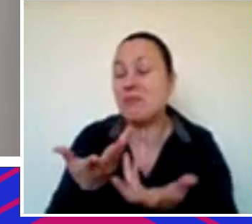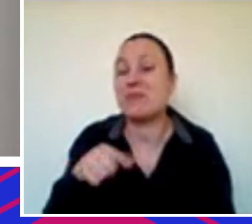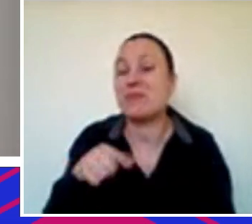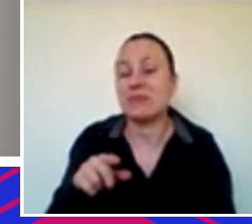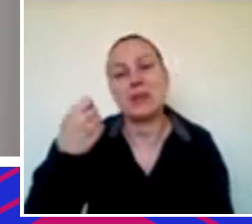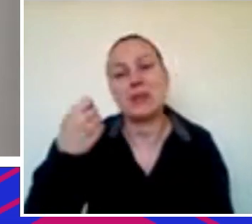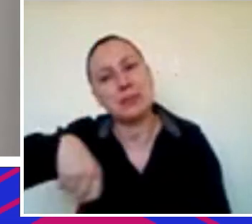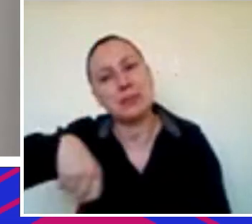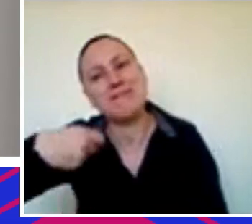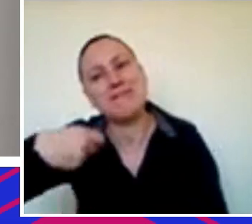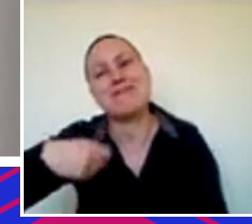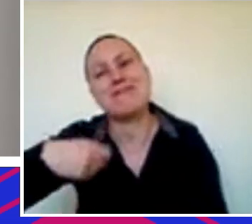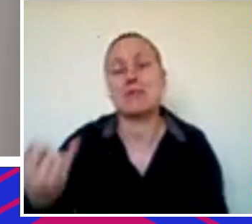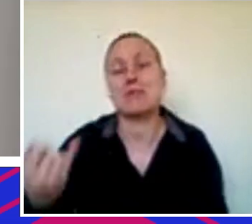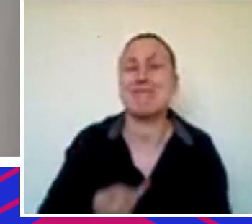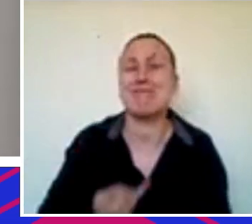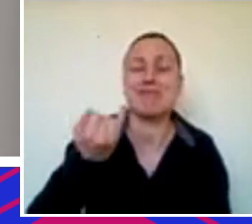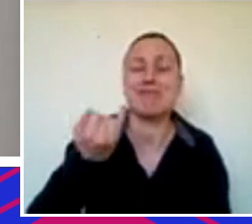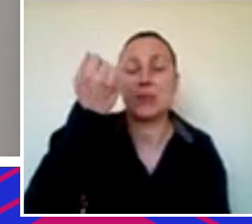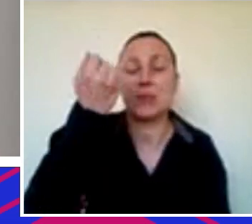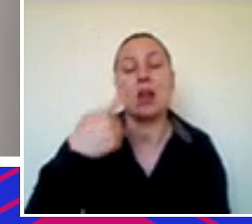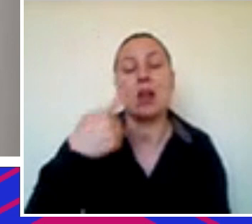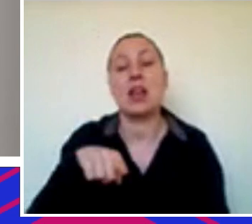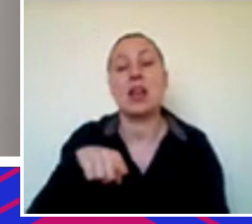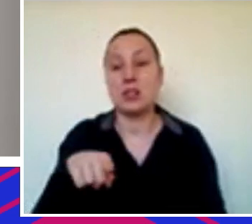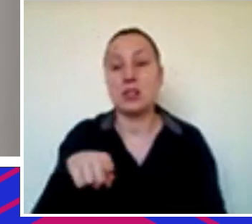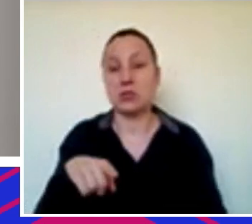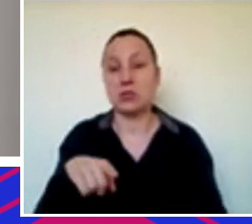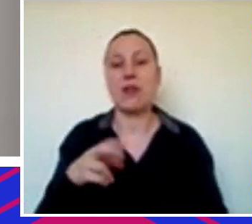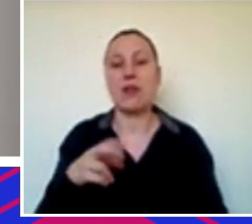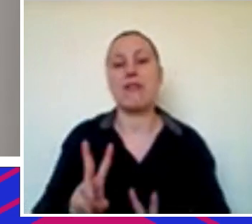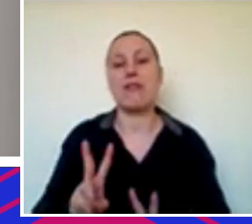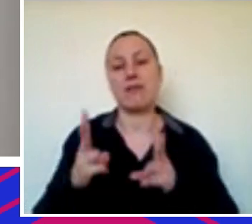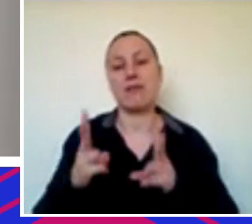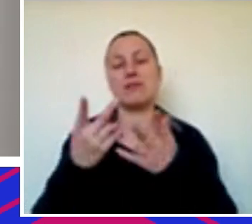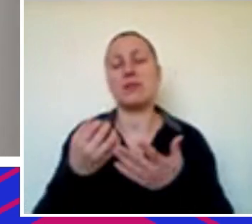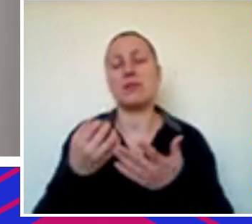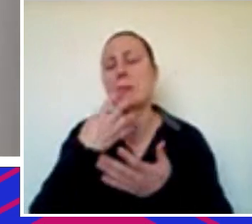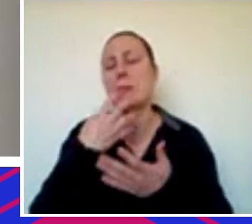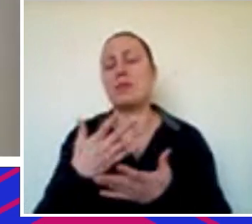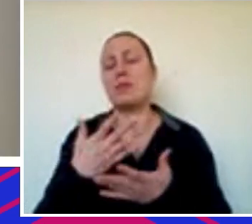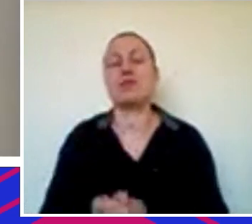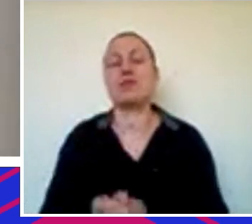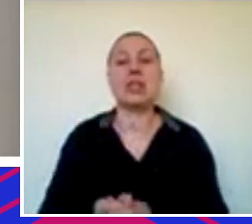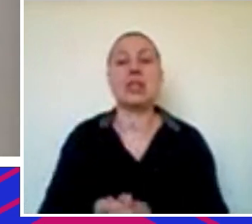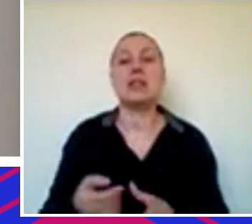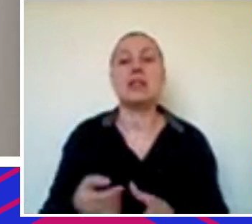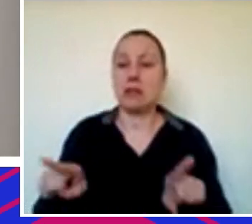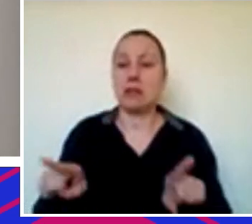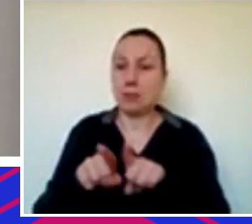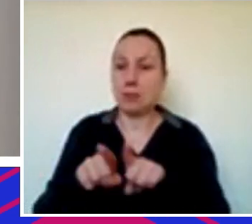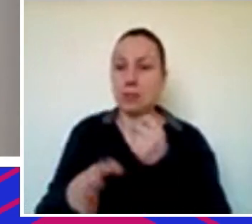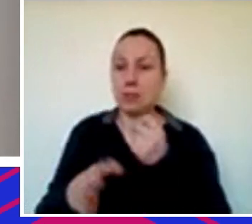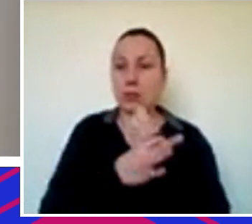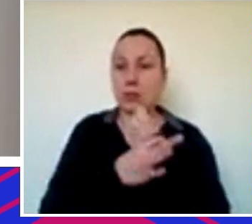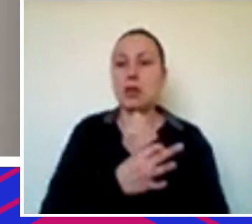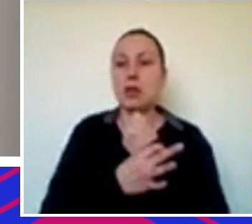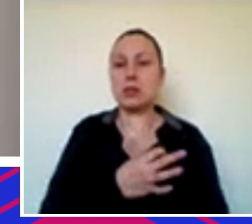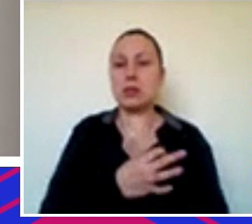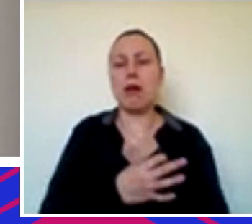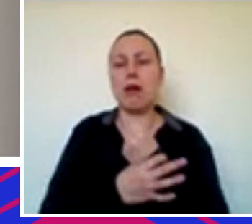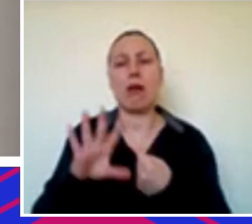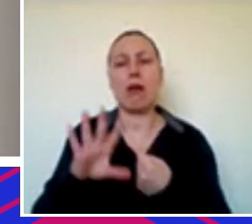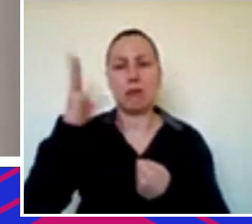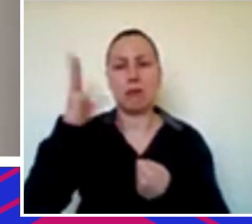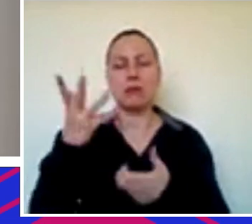muito importante vai trazer condições muito mais vantajosas para a empresa e vai te dar muito mais segurança do que você está fazendo então acho que